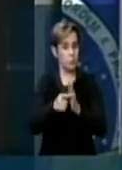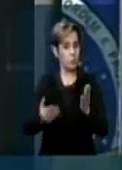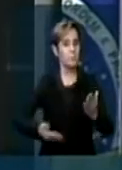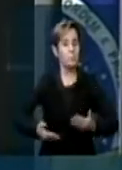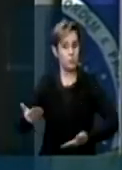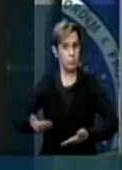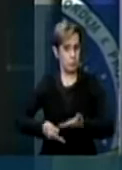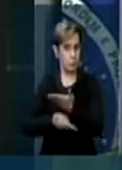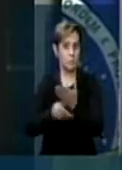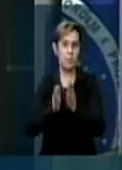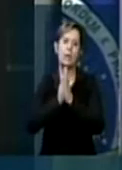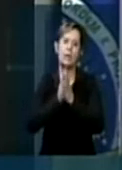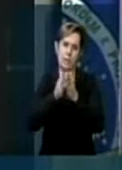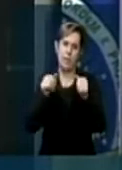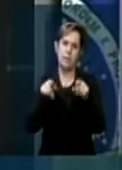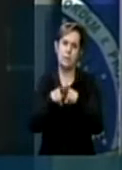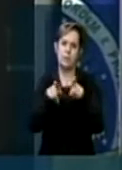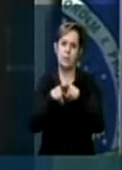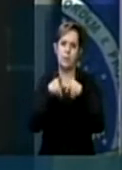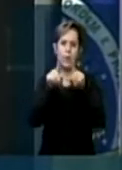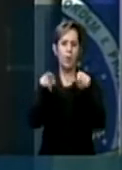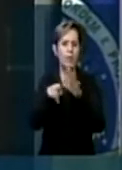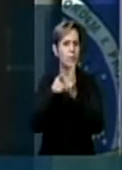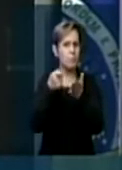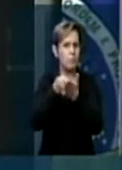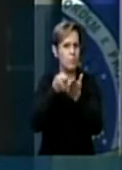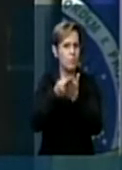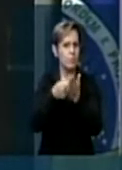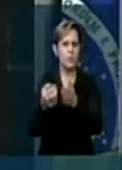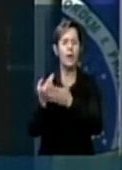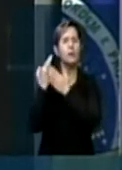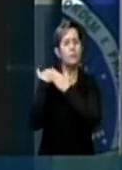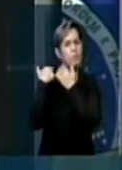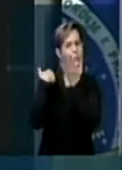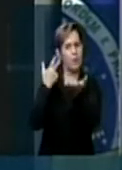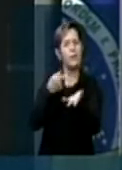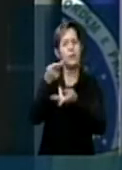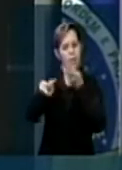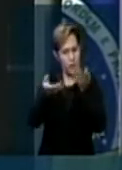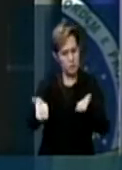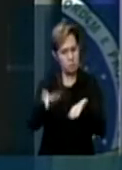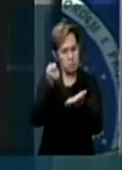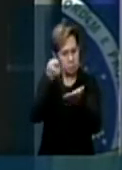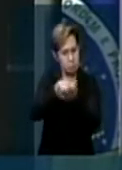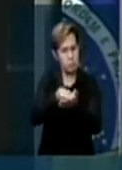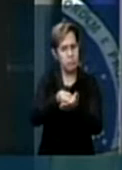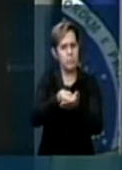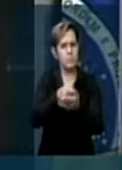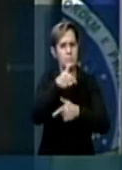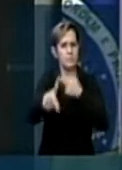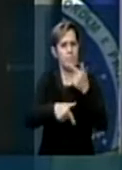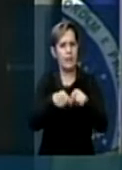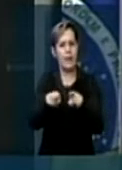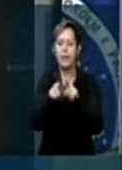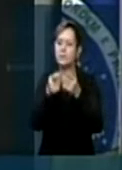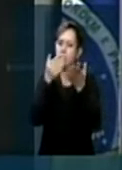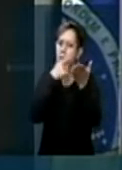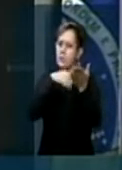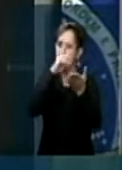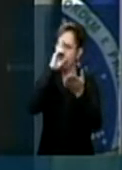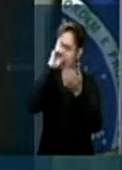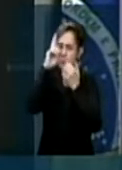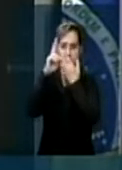nós fazemos um apelo para os funcionários cumprir com o seu dever, deputado Francisco Costa, sei que vossa excelência também é